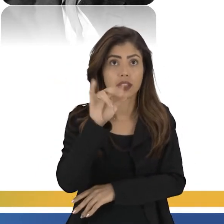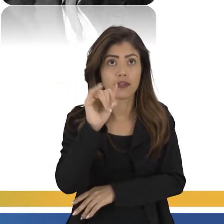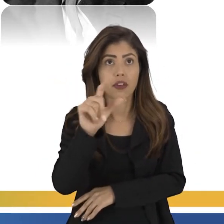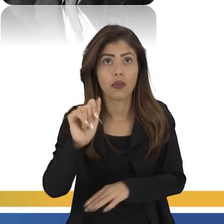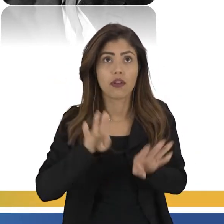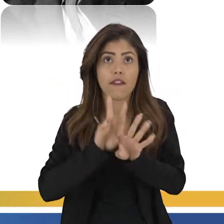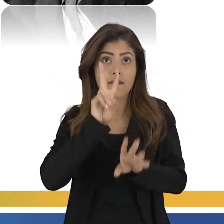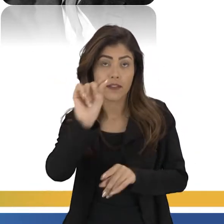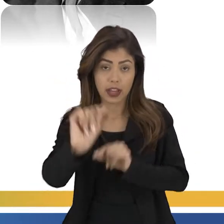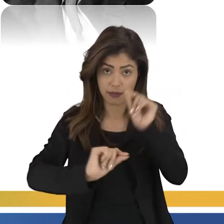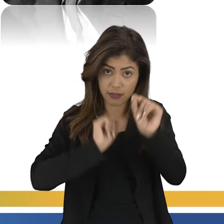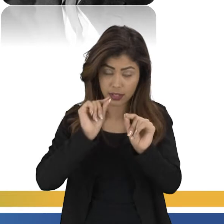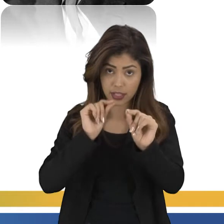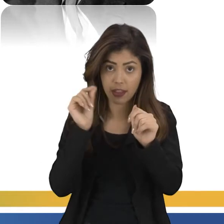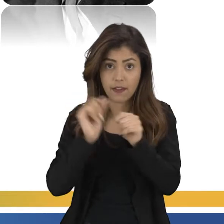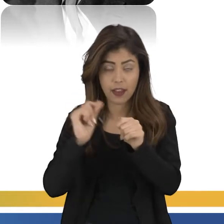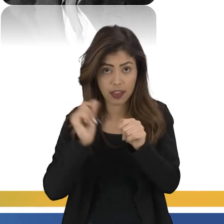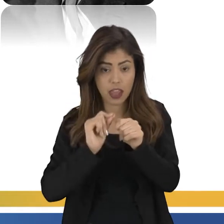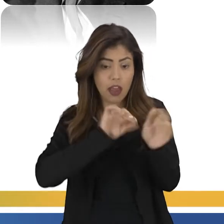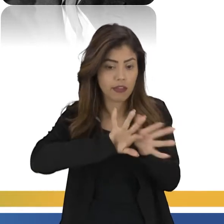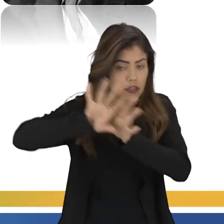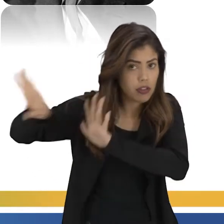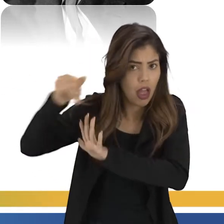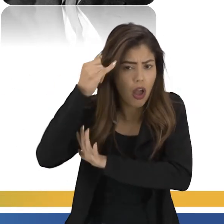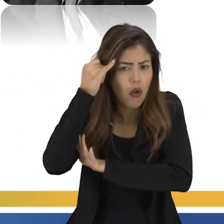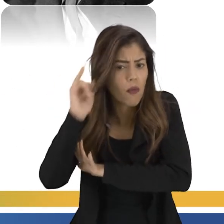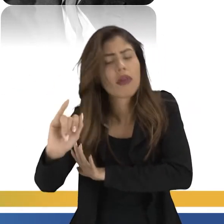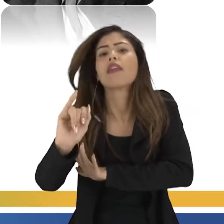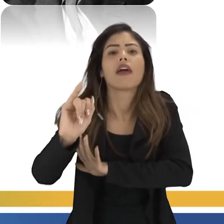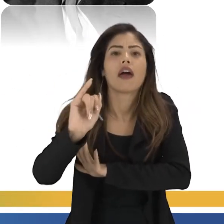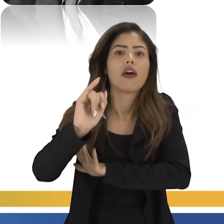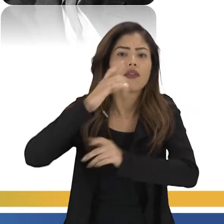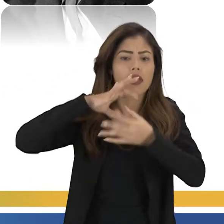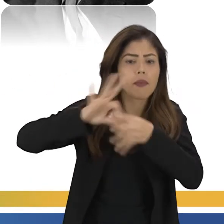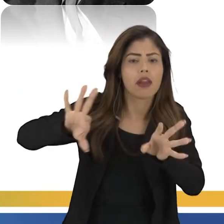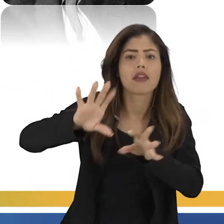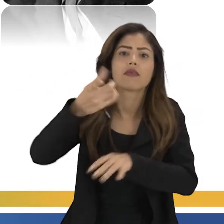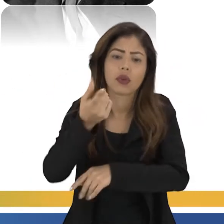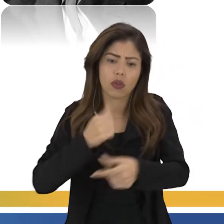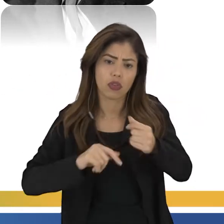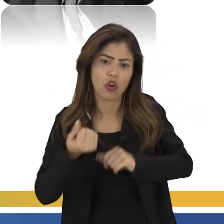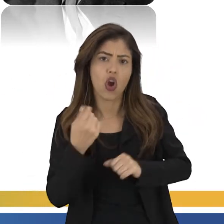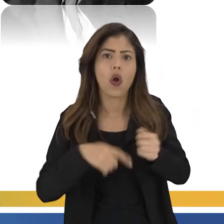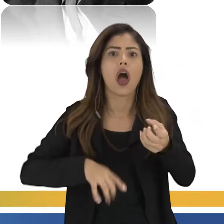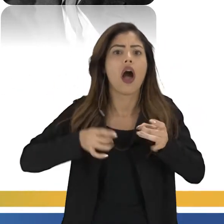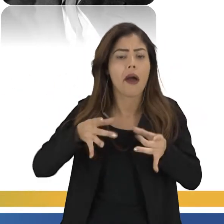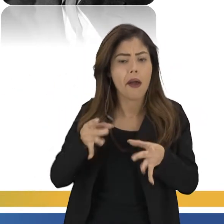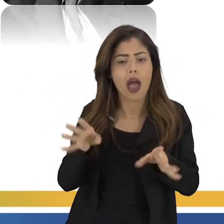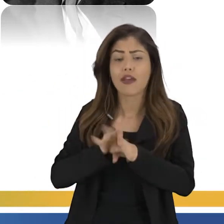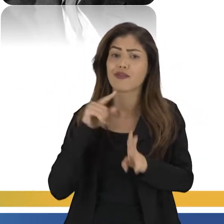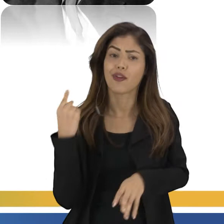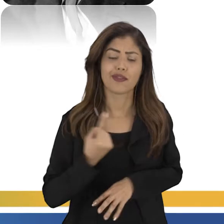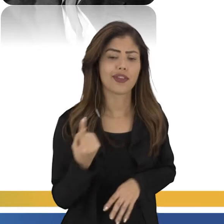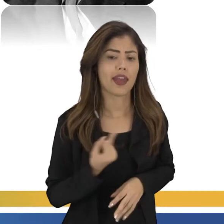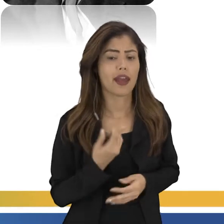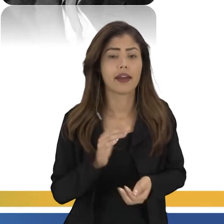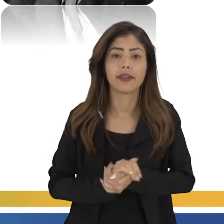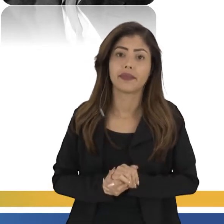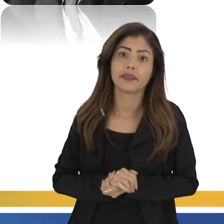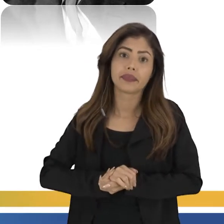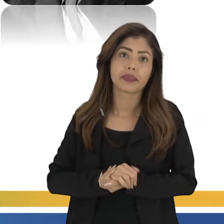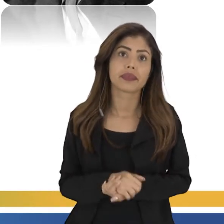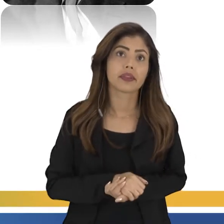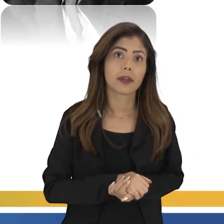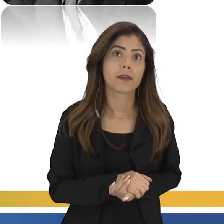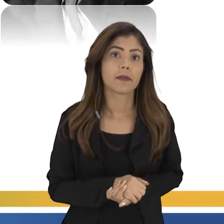vai agora, né? Ele vai deixar de lado algumas ideias do liberalismo econômico, onde o mercado se rede por si só, essa mão invisível do